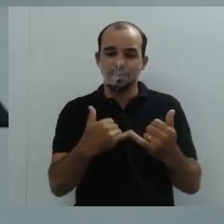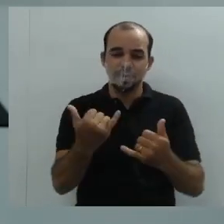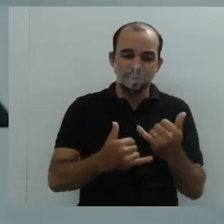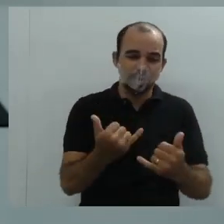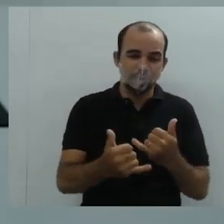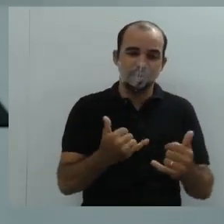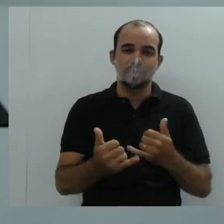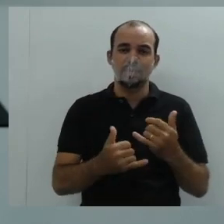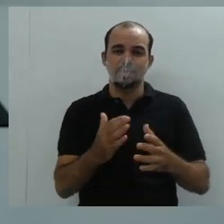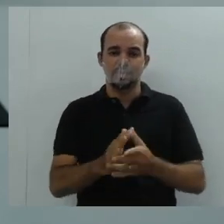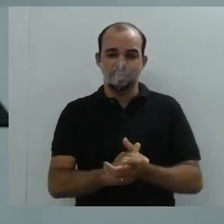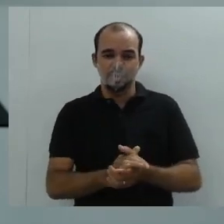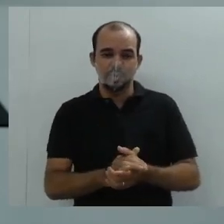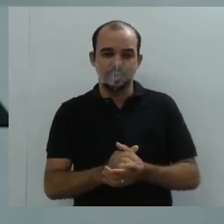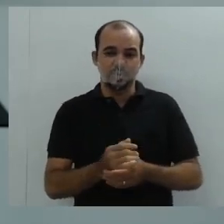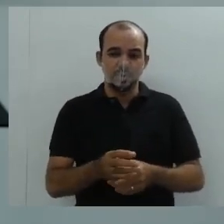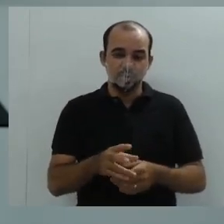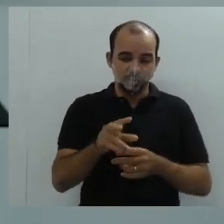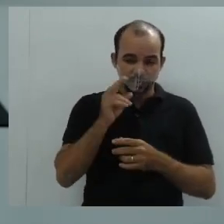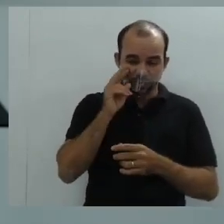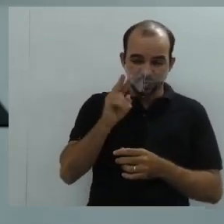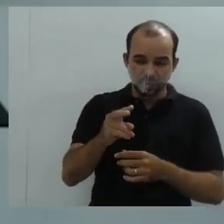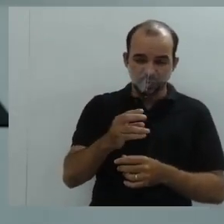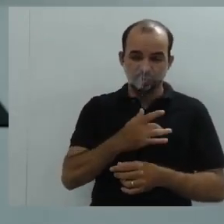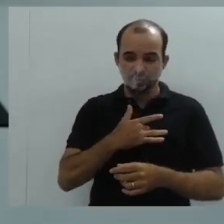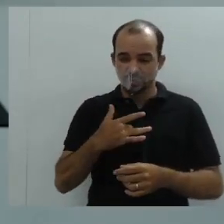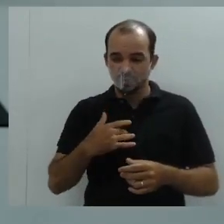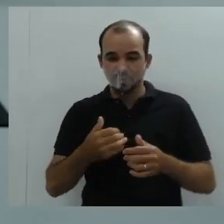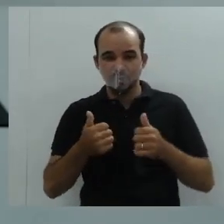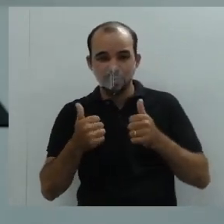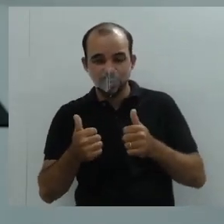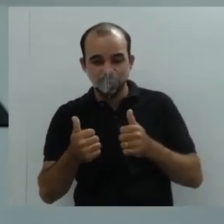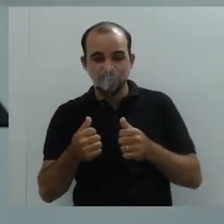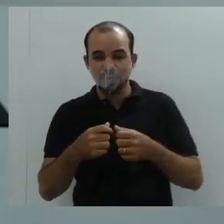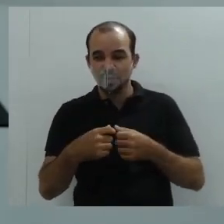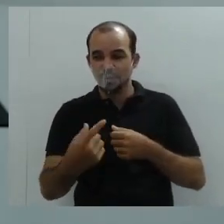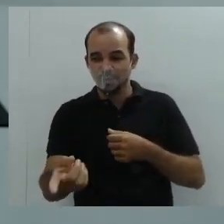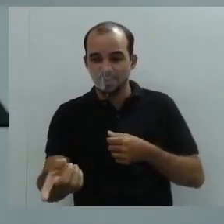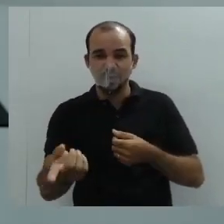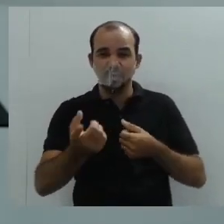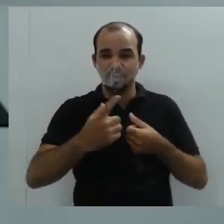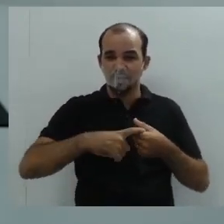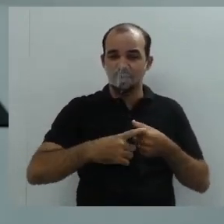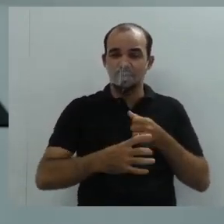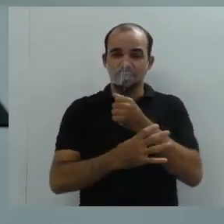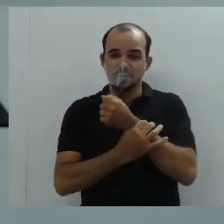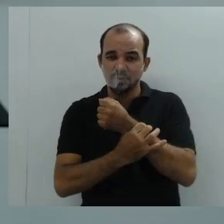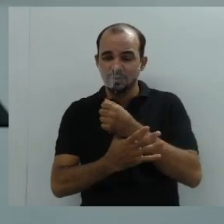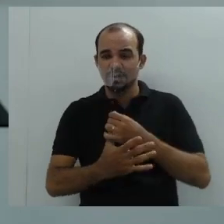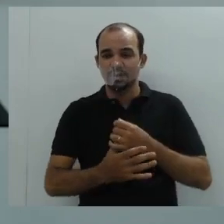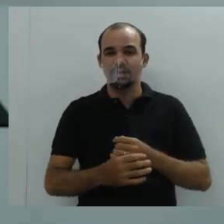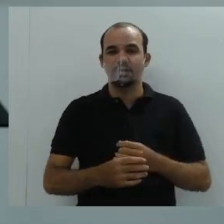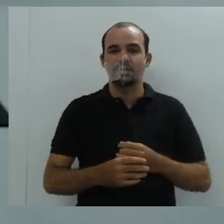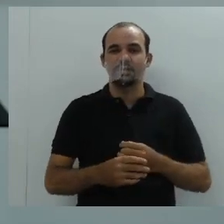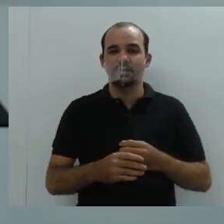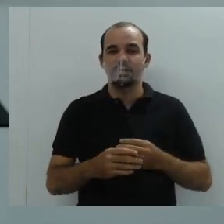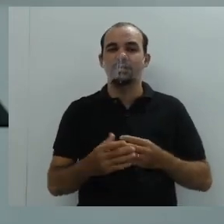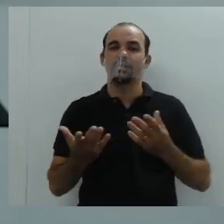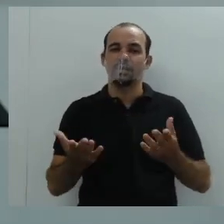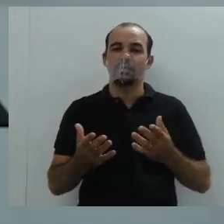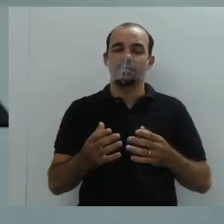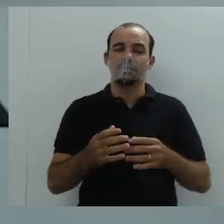Como é que eu posso ter a certeza de que meu filho vai e volta com segurança? Tudo isso tem que ser pensado.